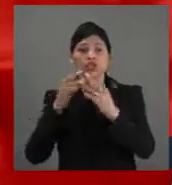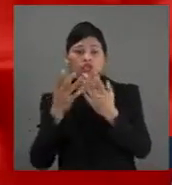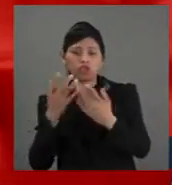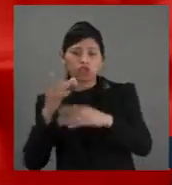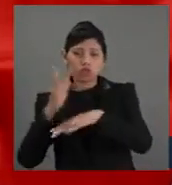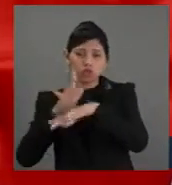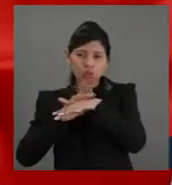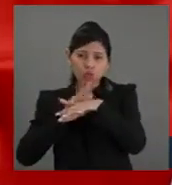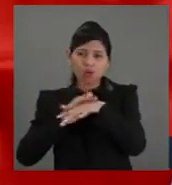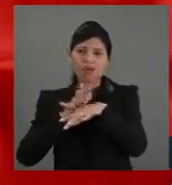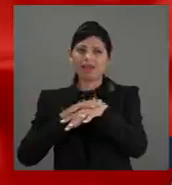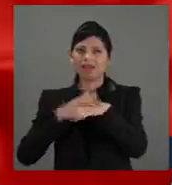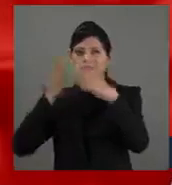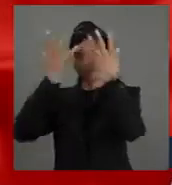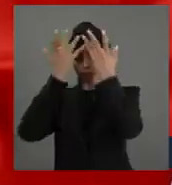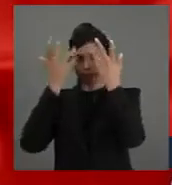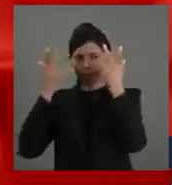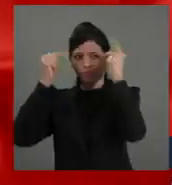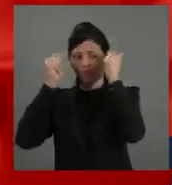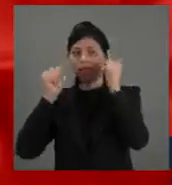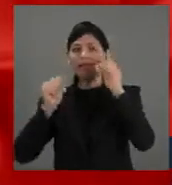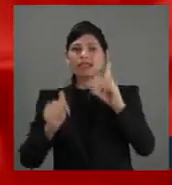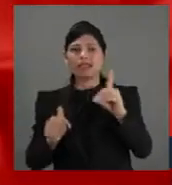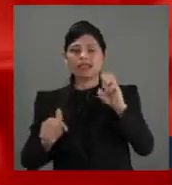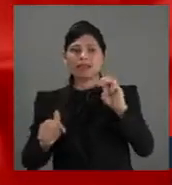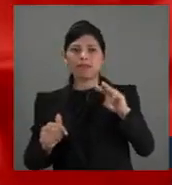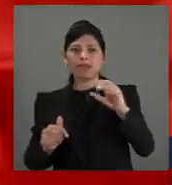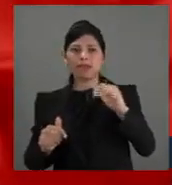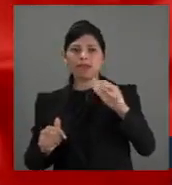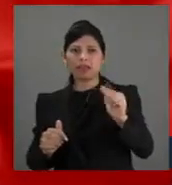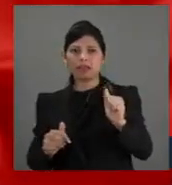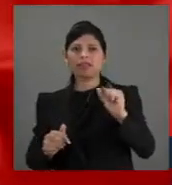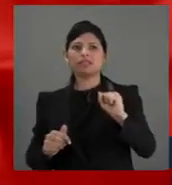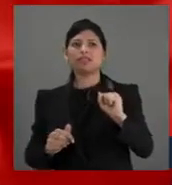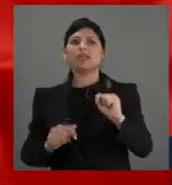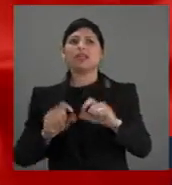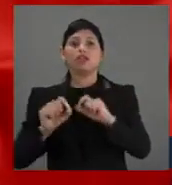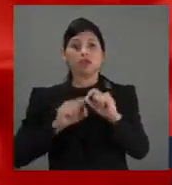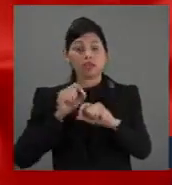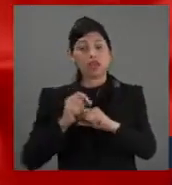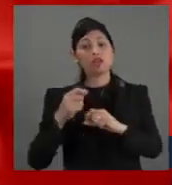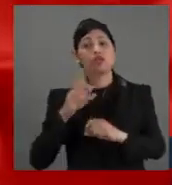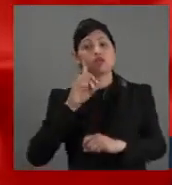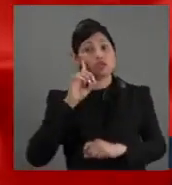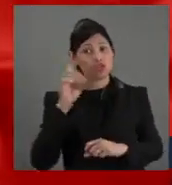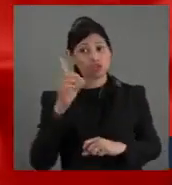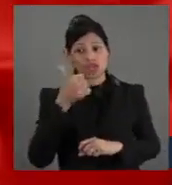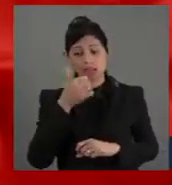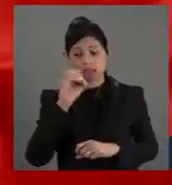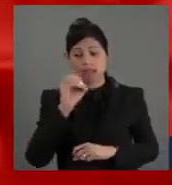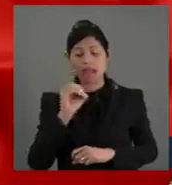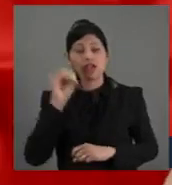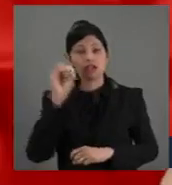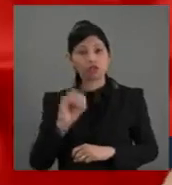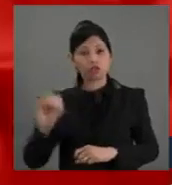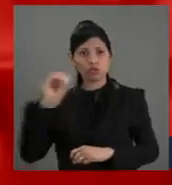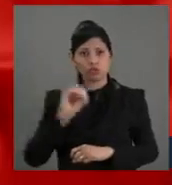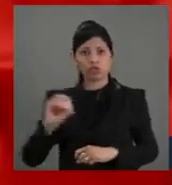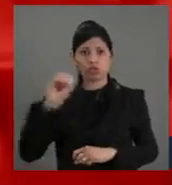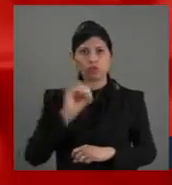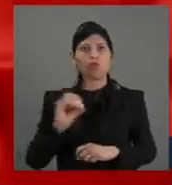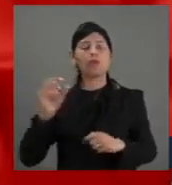Ainda sobre o assunto, registro que no dia 10 de outubro, realizei na Comissão de Direitos Humanos